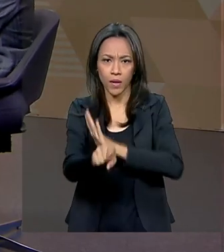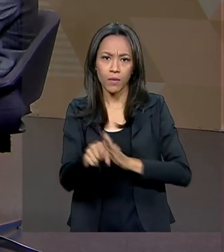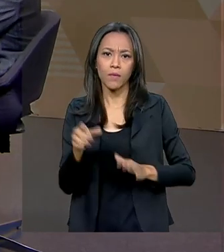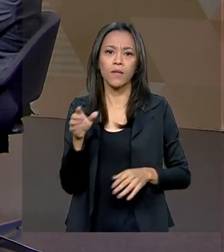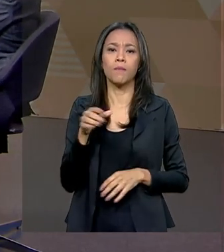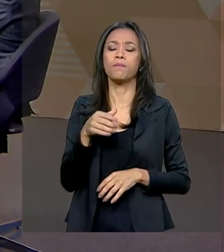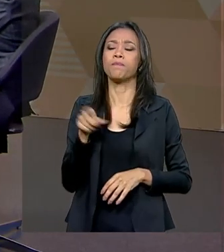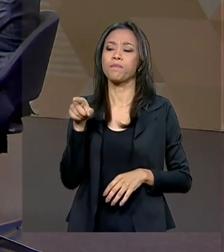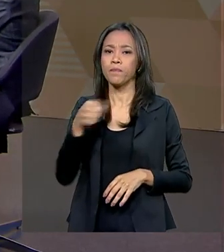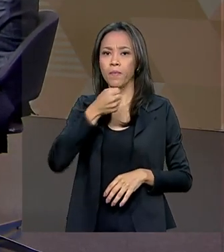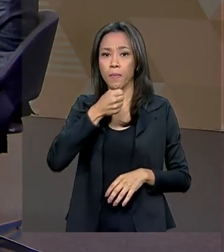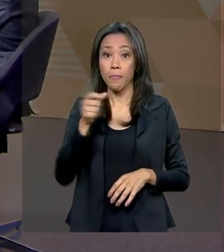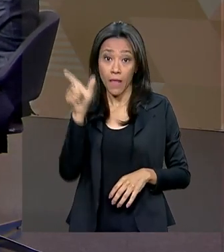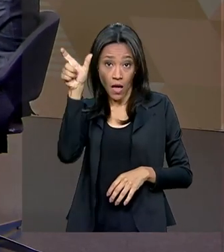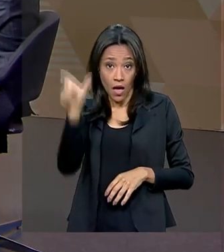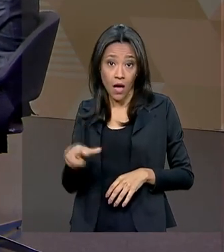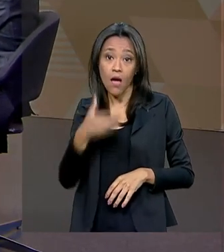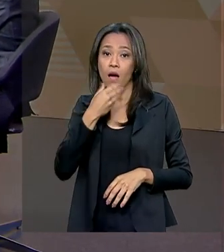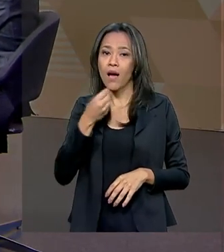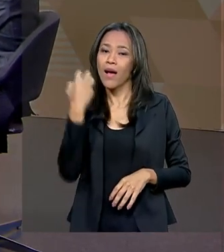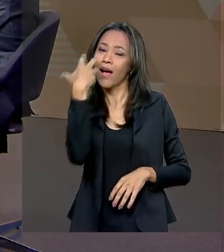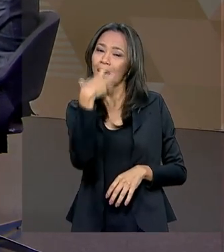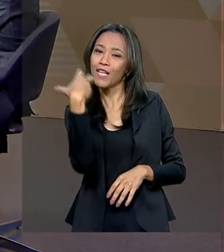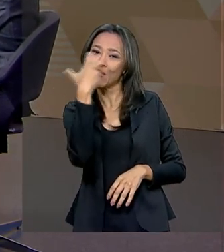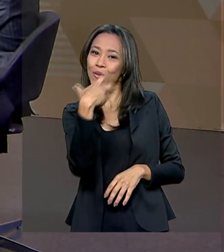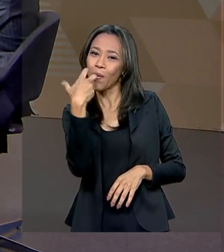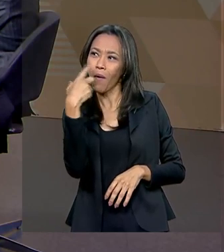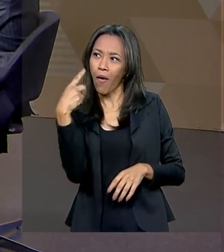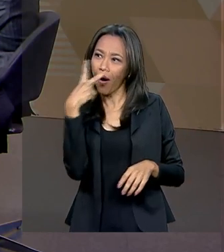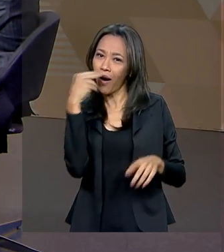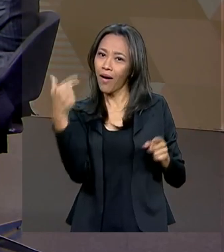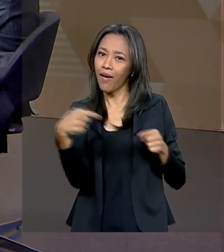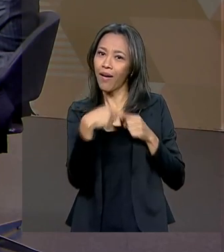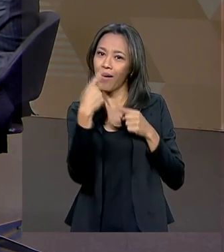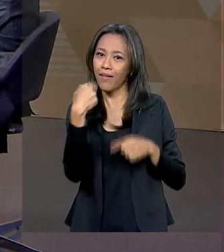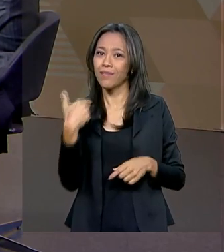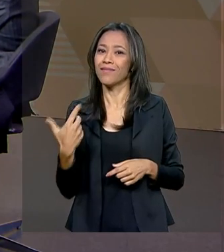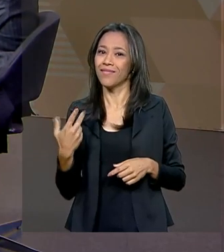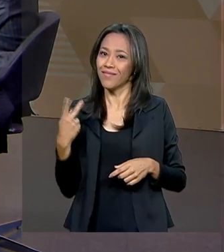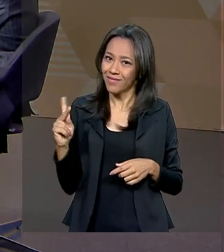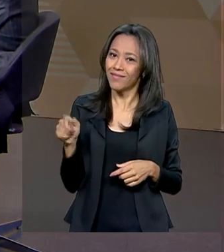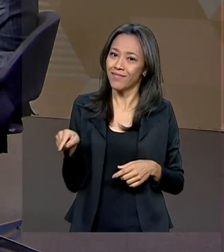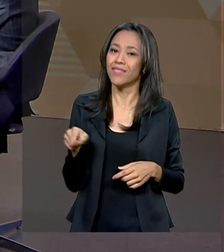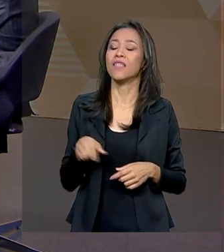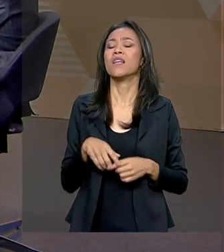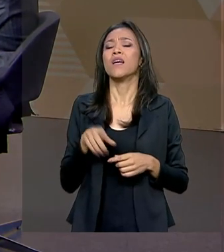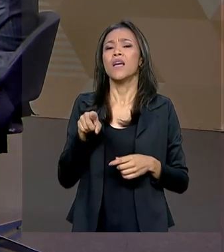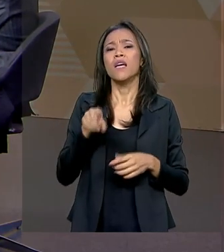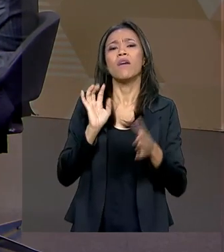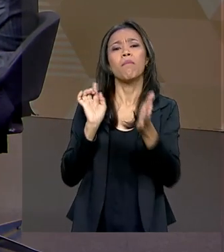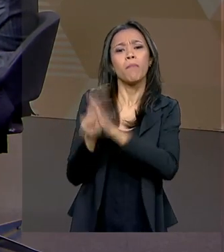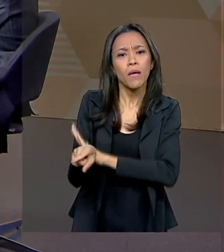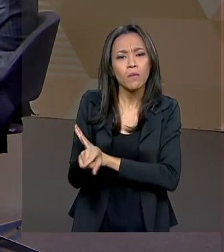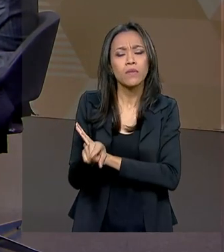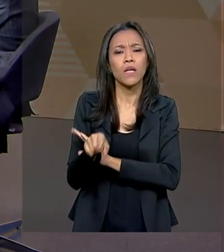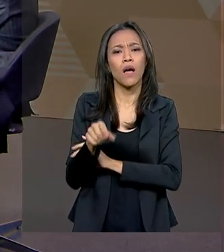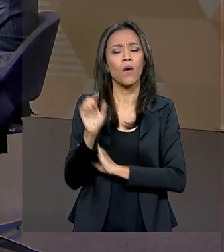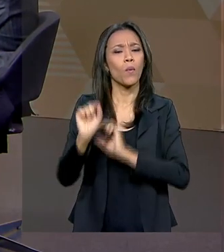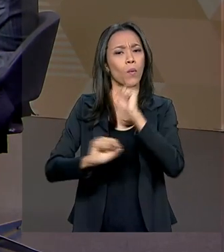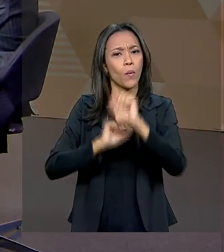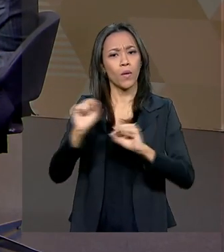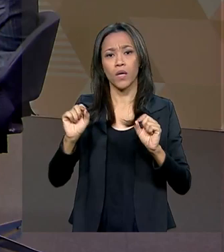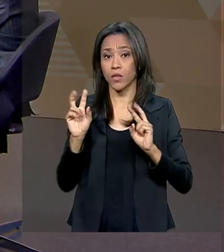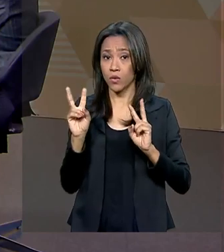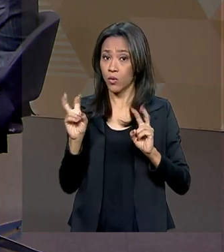Fragoso. Ele é cantor, estabeleceu uma interface aí com o senhor. Ele vai fazer uma pergunta justamente em relação a essa